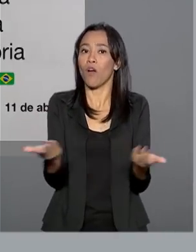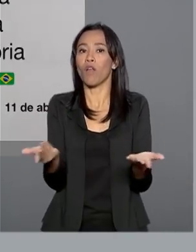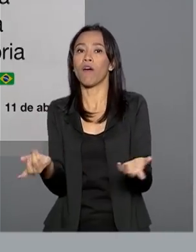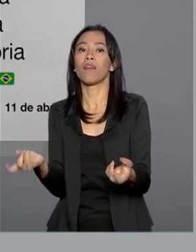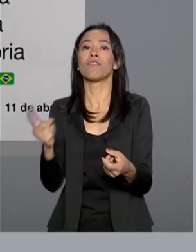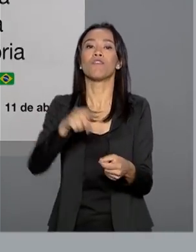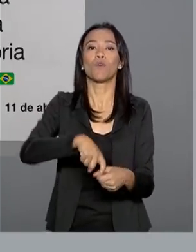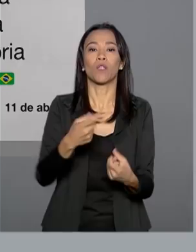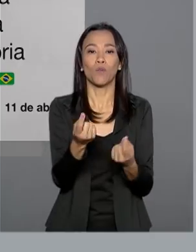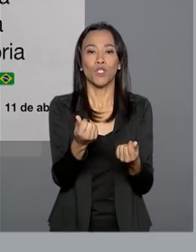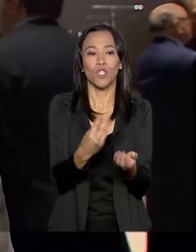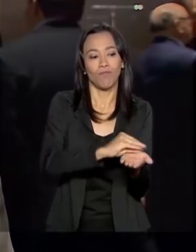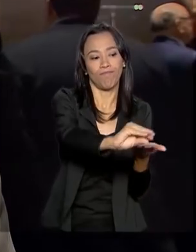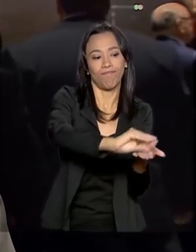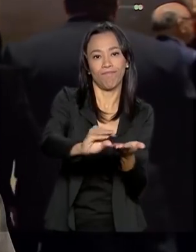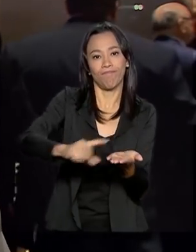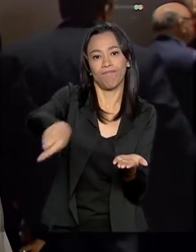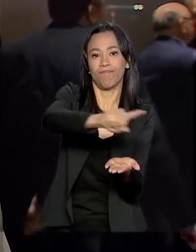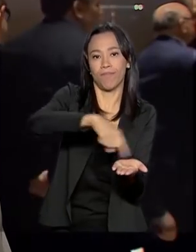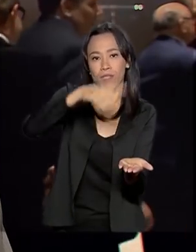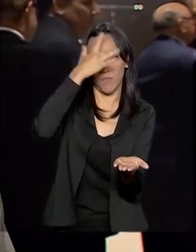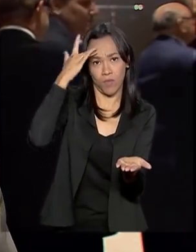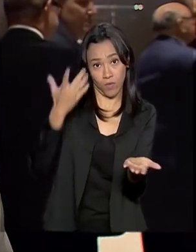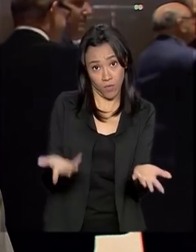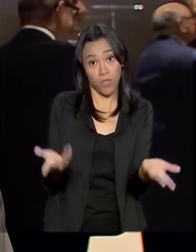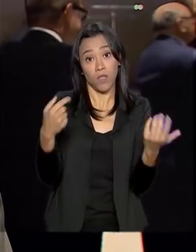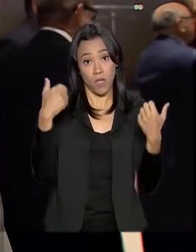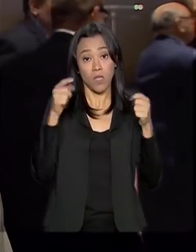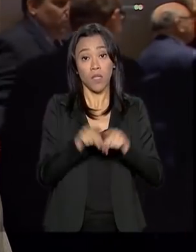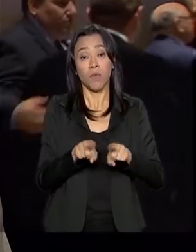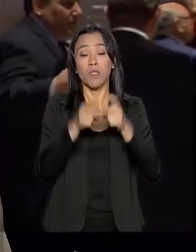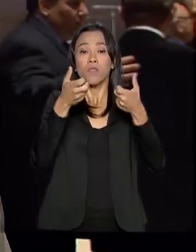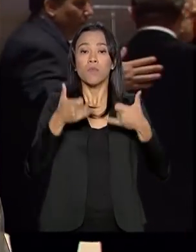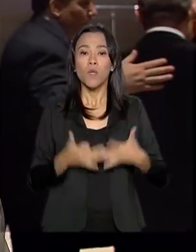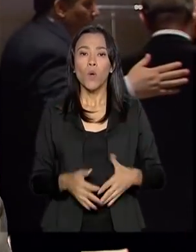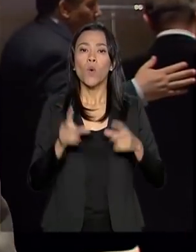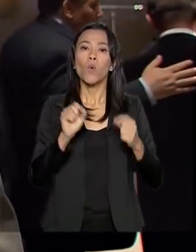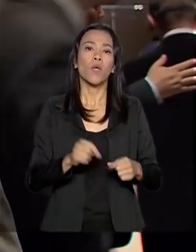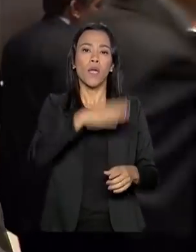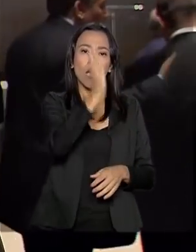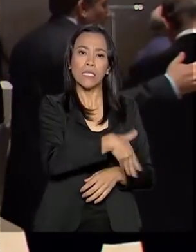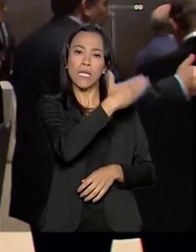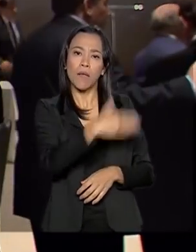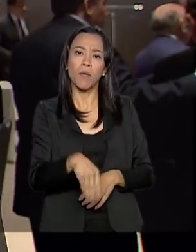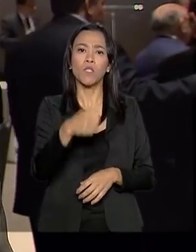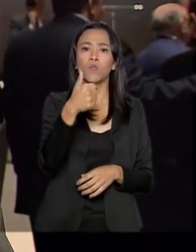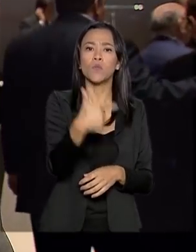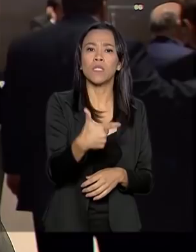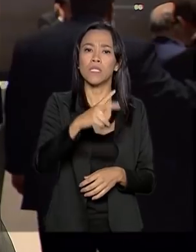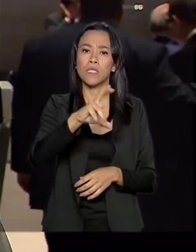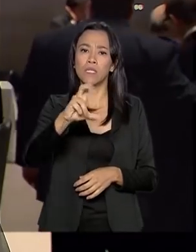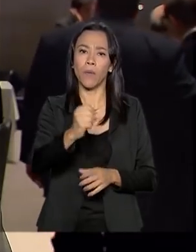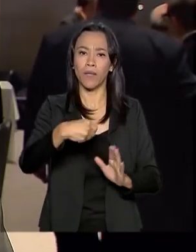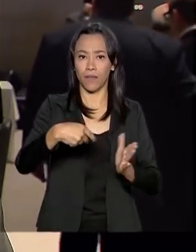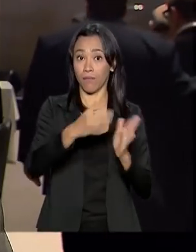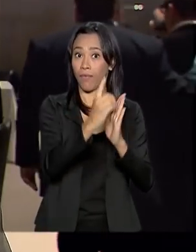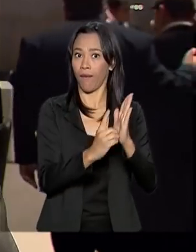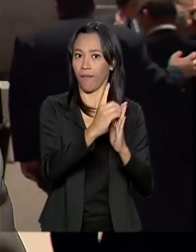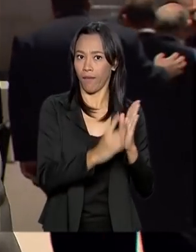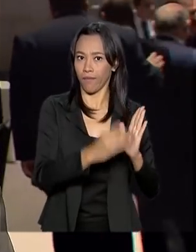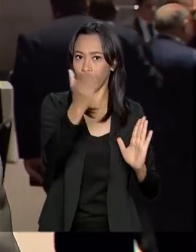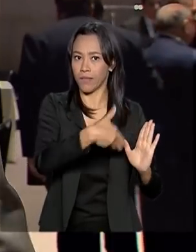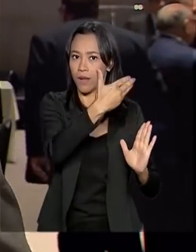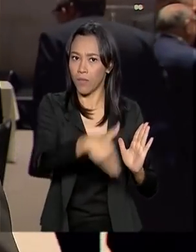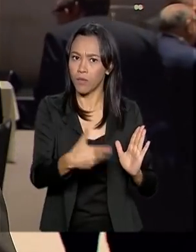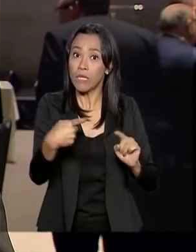população brasileira. Jair Bolsonaro também confirmou a revogação de 250 decretos. Segundo o presidente da República,